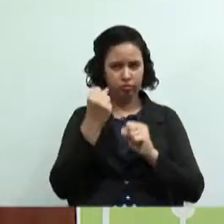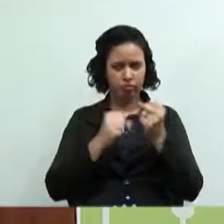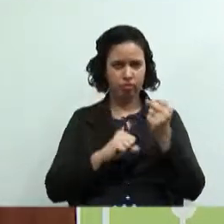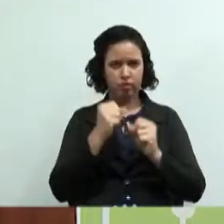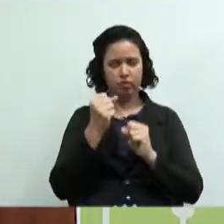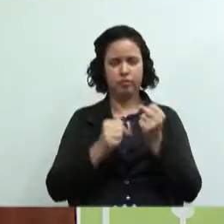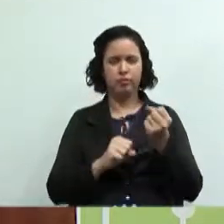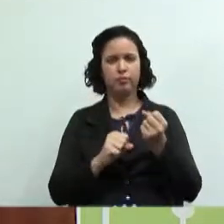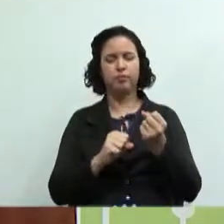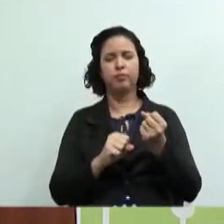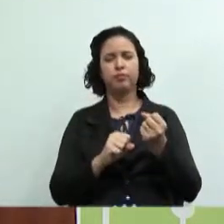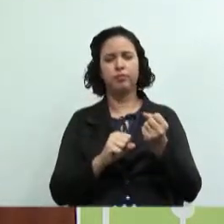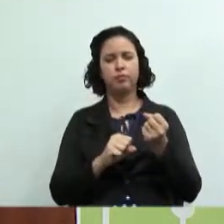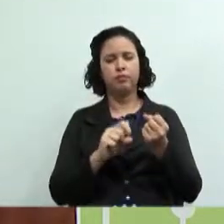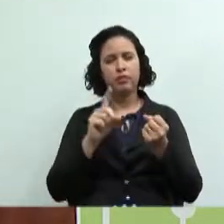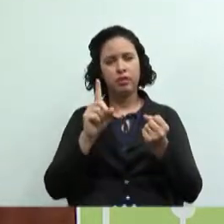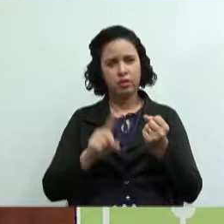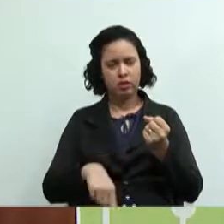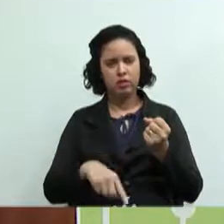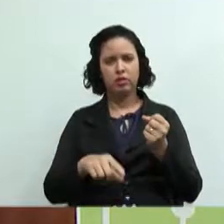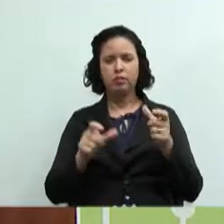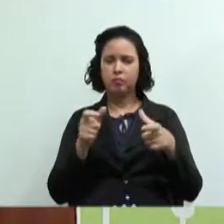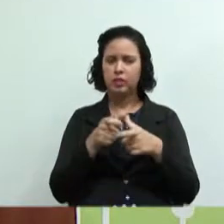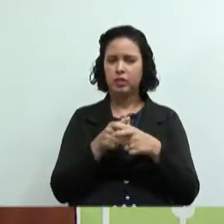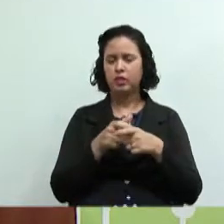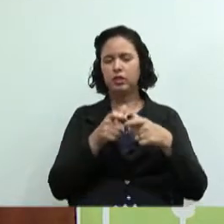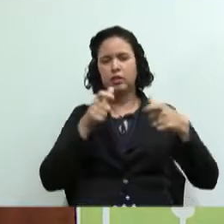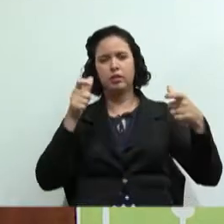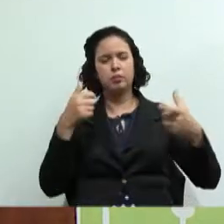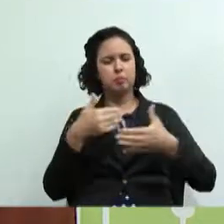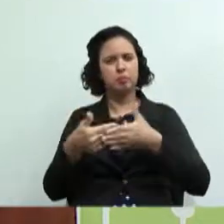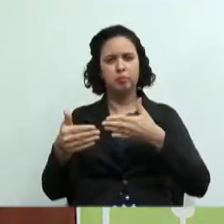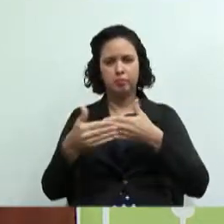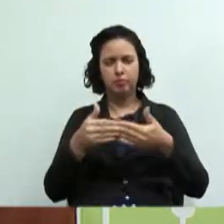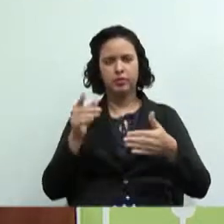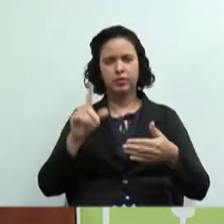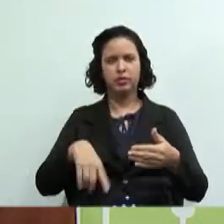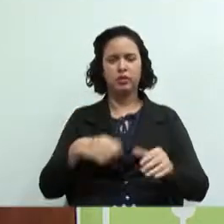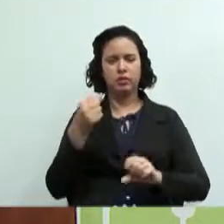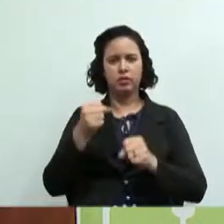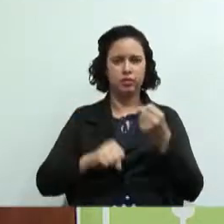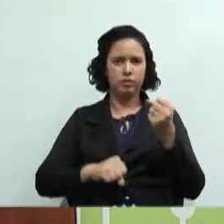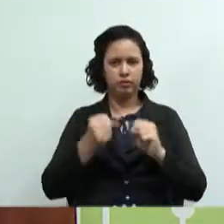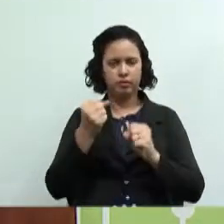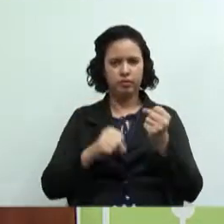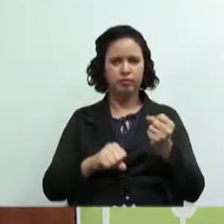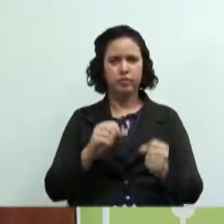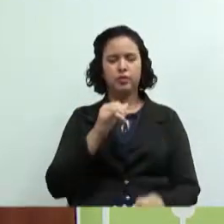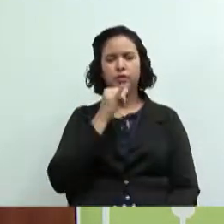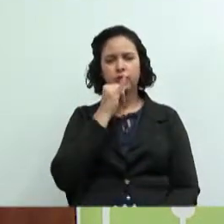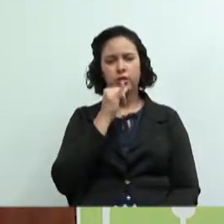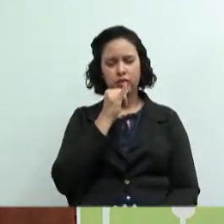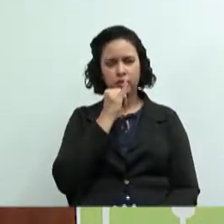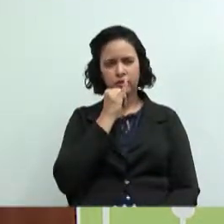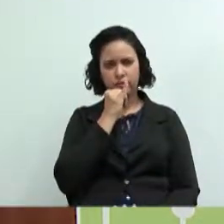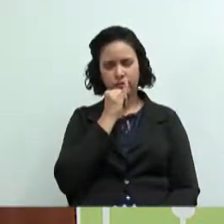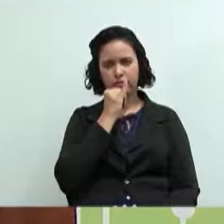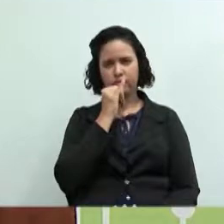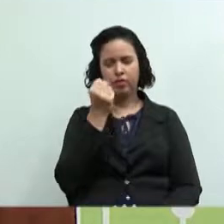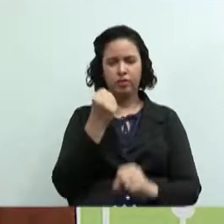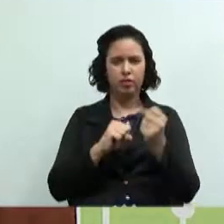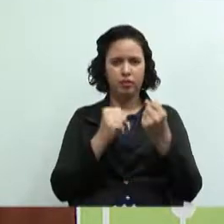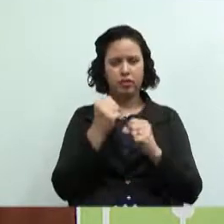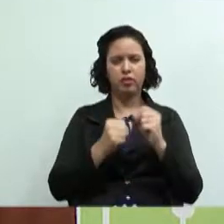que seja a produção, ela é feita em uma indústria. No caso do filme, utilizamos aí o exemplo de uma fábrica de móveis.